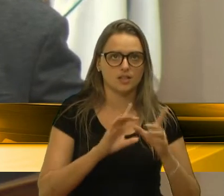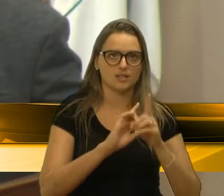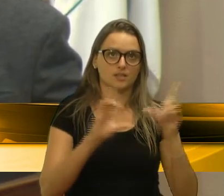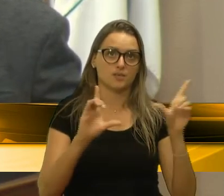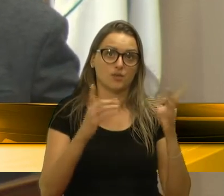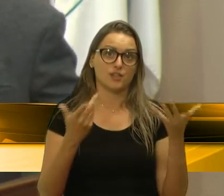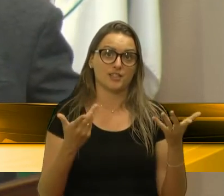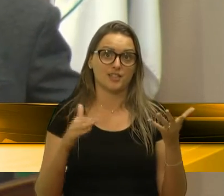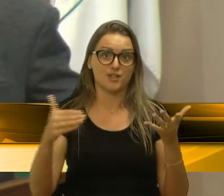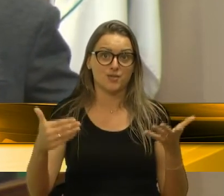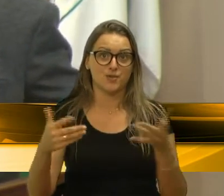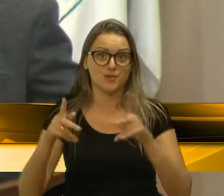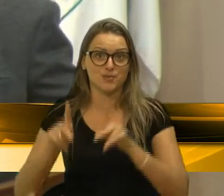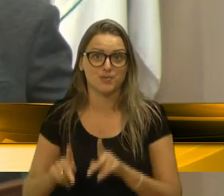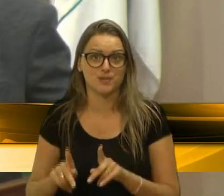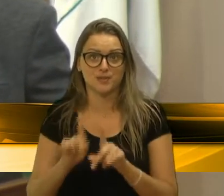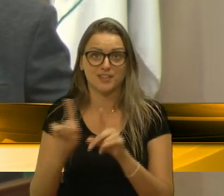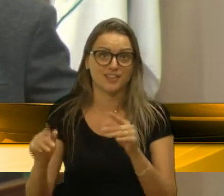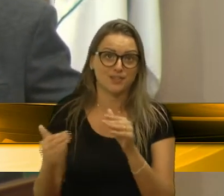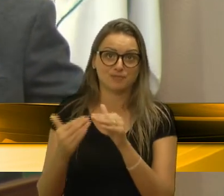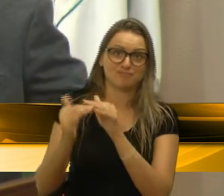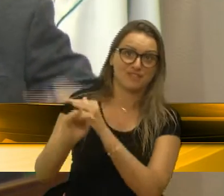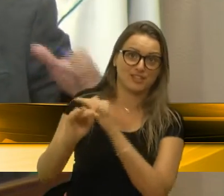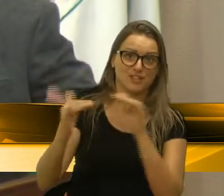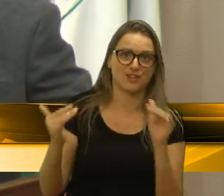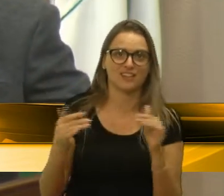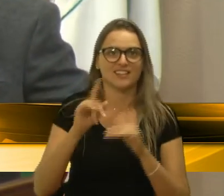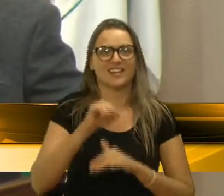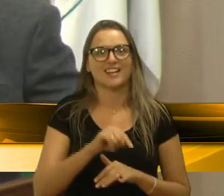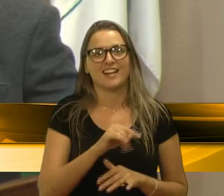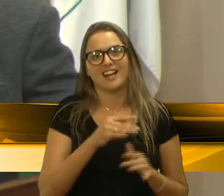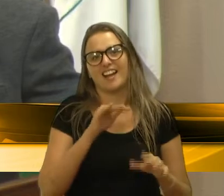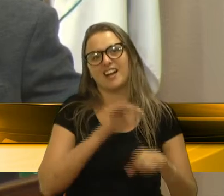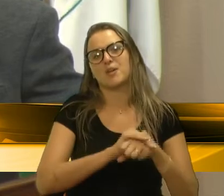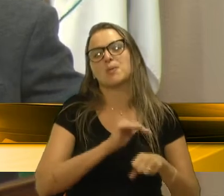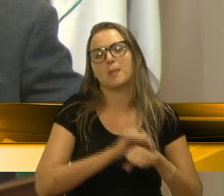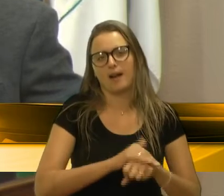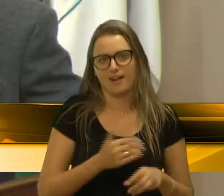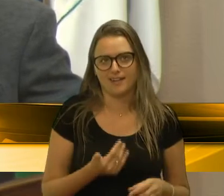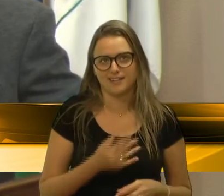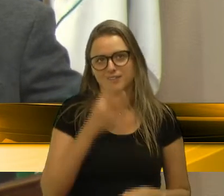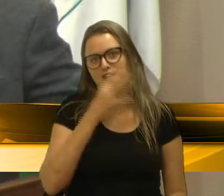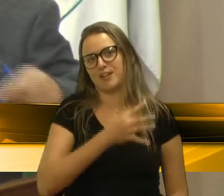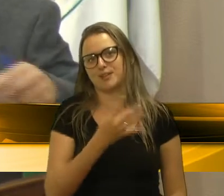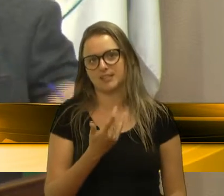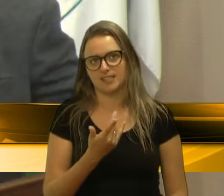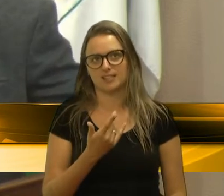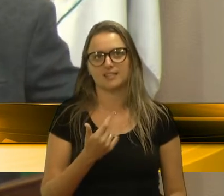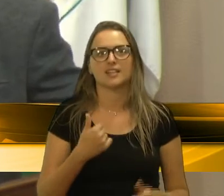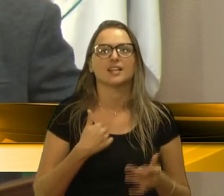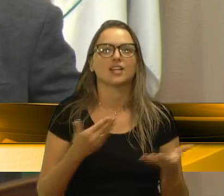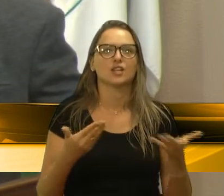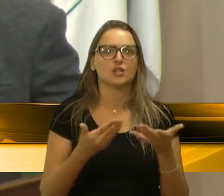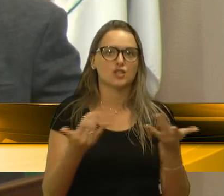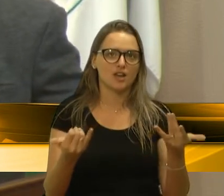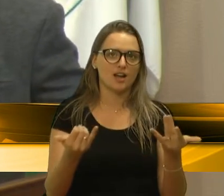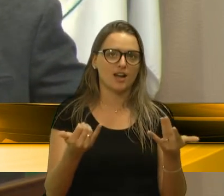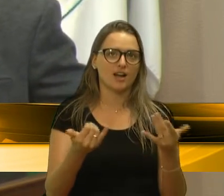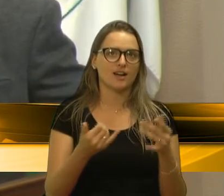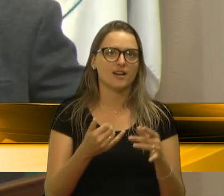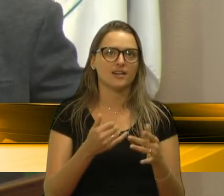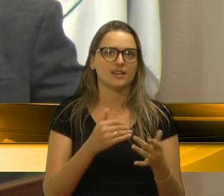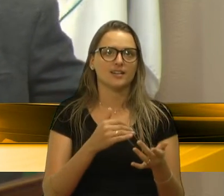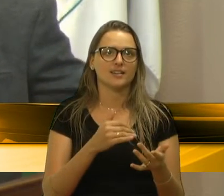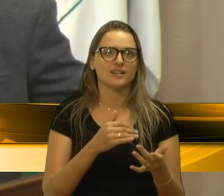E quando alguém contesta alguma coisa, você é taxado disso ou daquilo via imprensa. Eu já fui taxado aqui de inimigo na